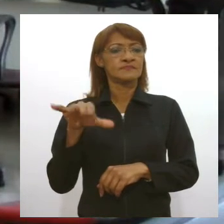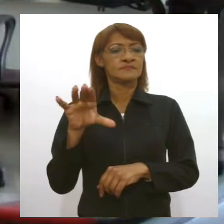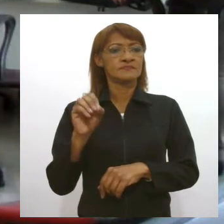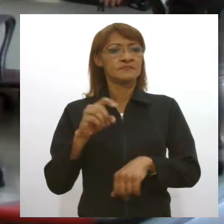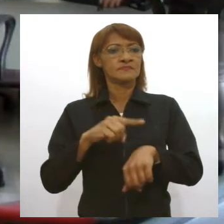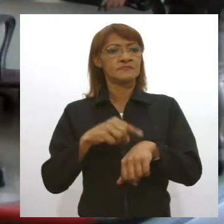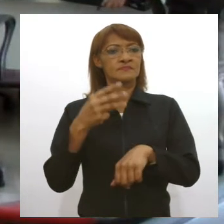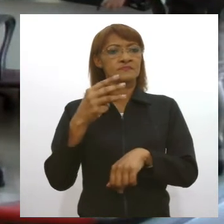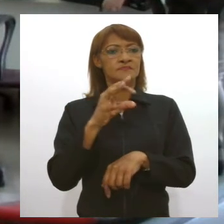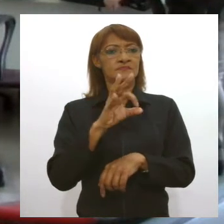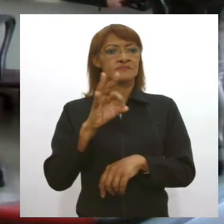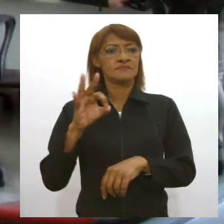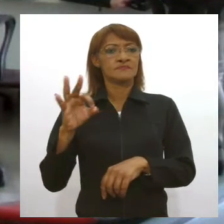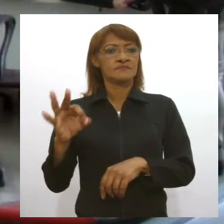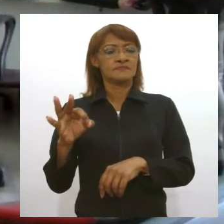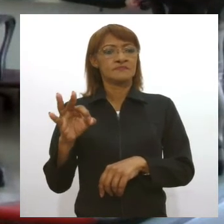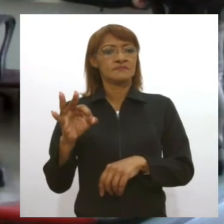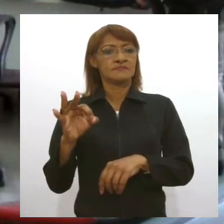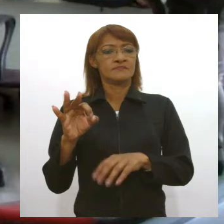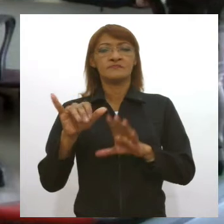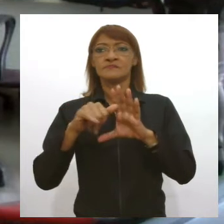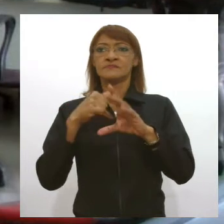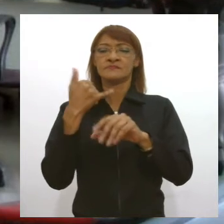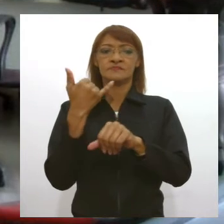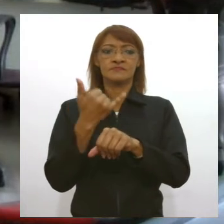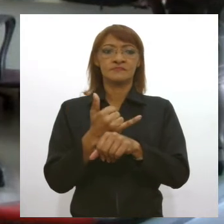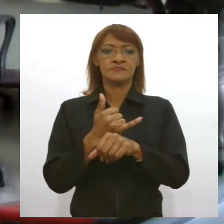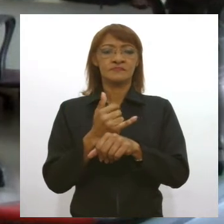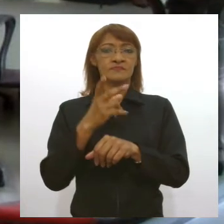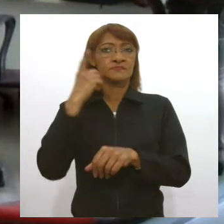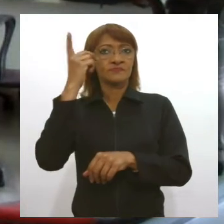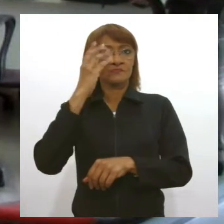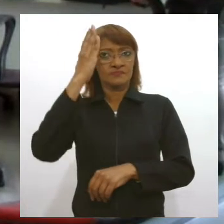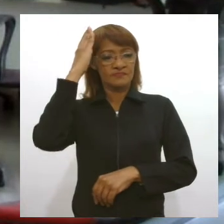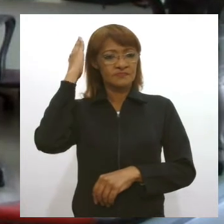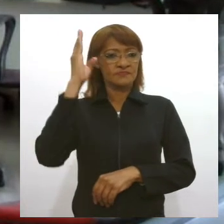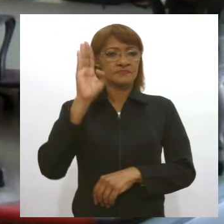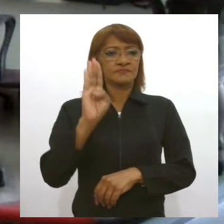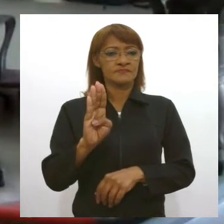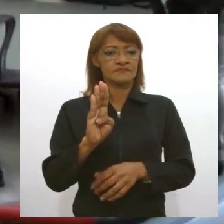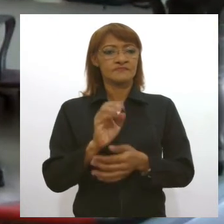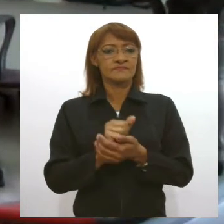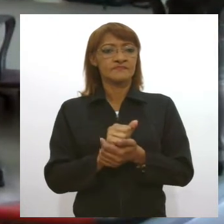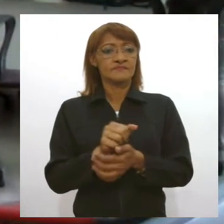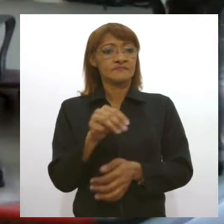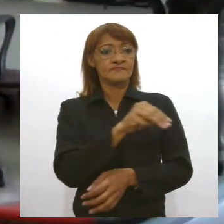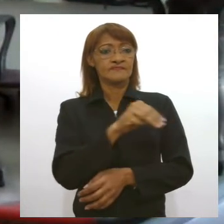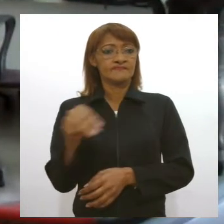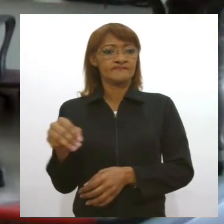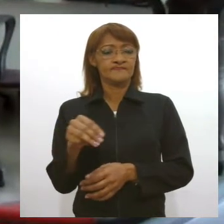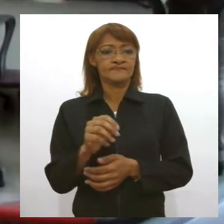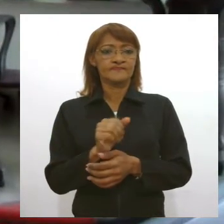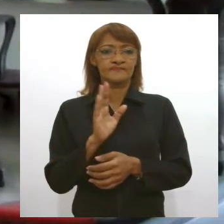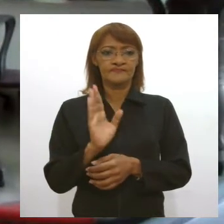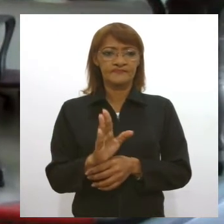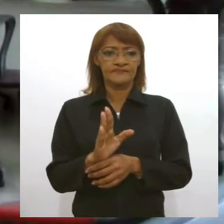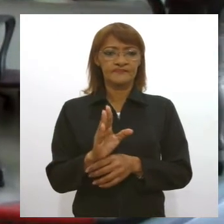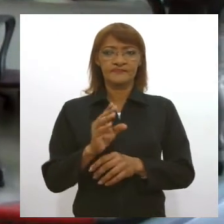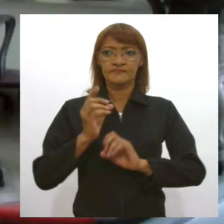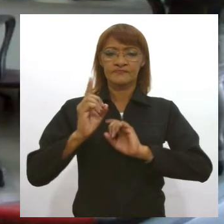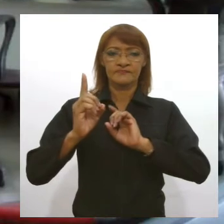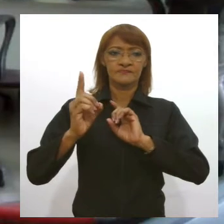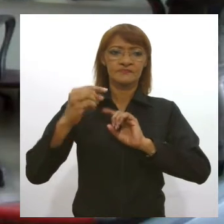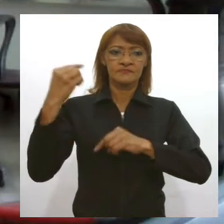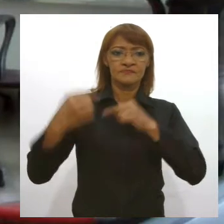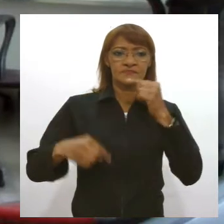será transmitido no canal do YouTube do deputado estadual Iram Barbosa, que será o mediador do debate. Lembrando que o deputado Iram Barbosa é